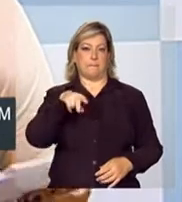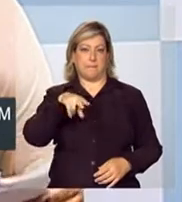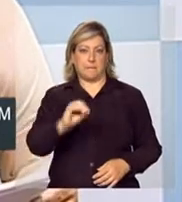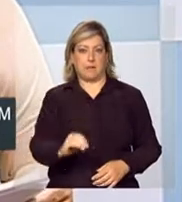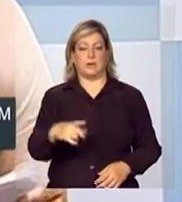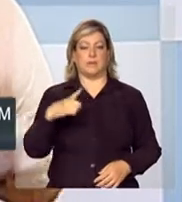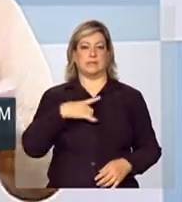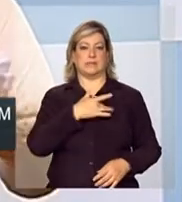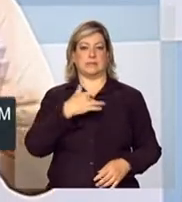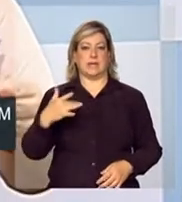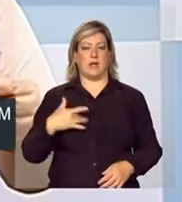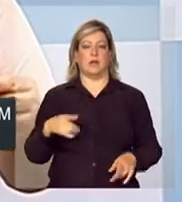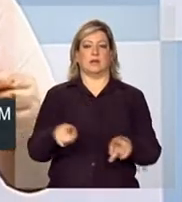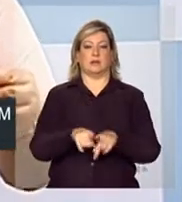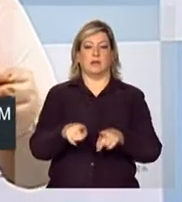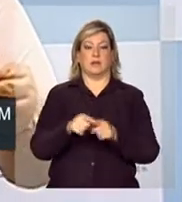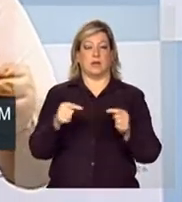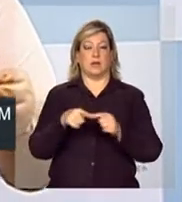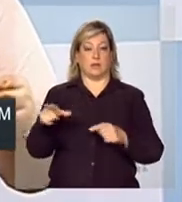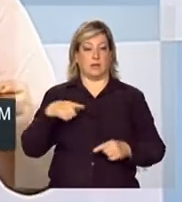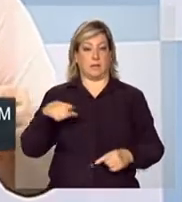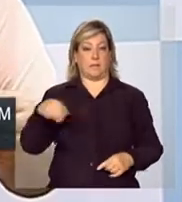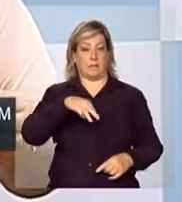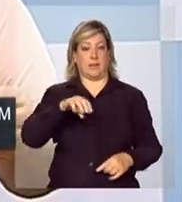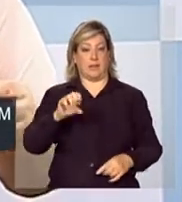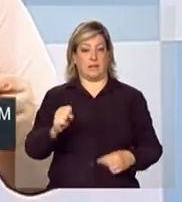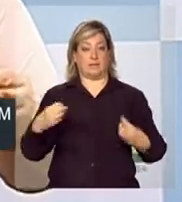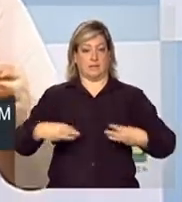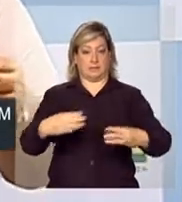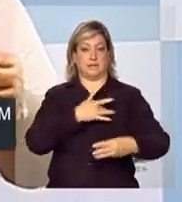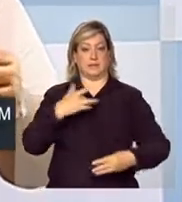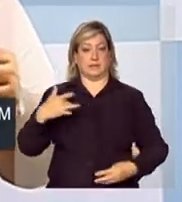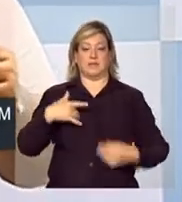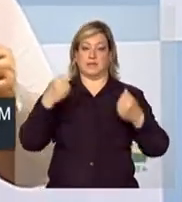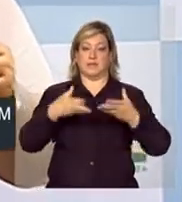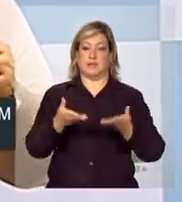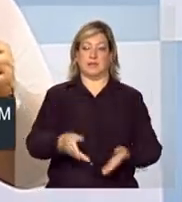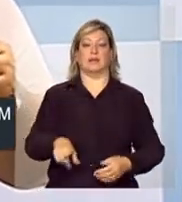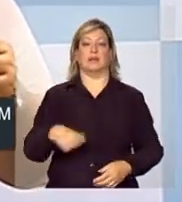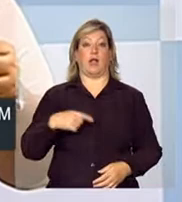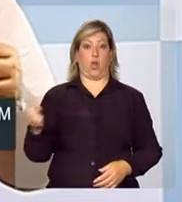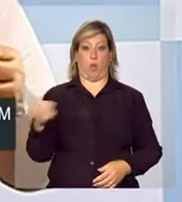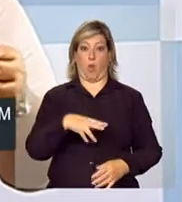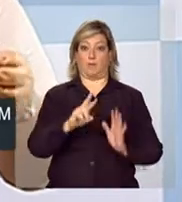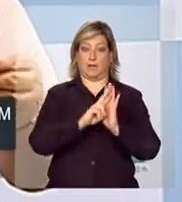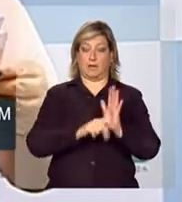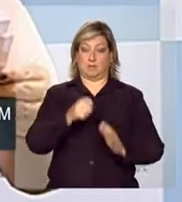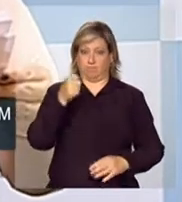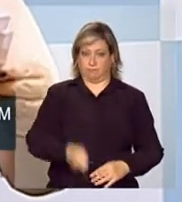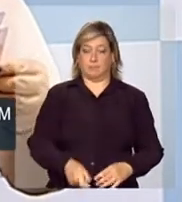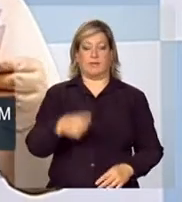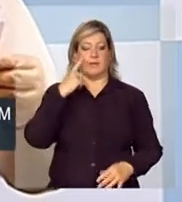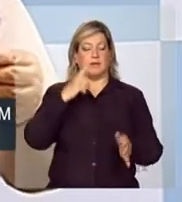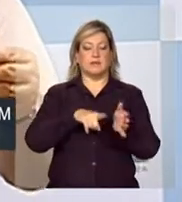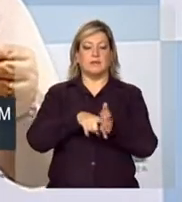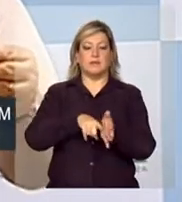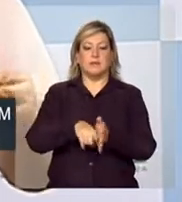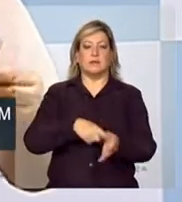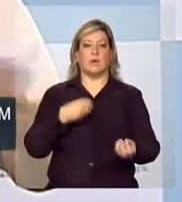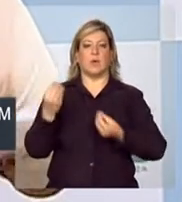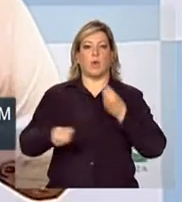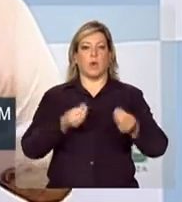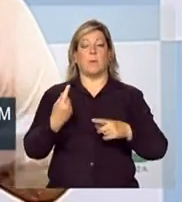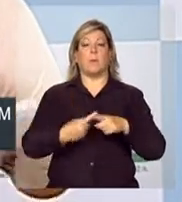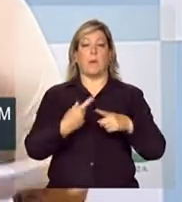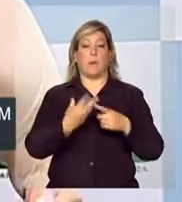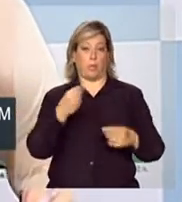de acordo com o Ministério da Saúde. As novas exigências vão aumentar o controle sobre as autorizações de exames e procedimentos que são